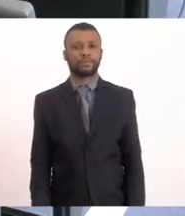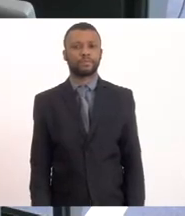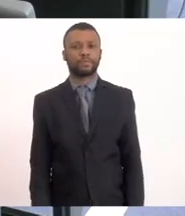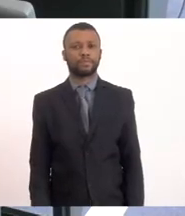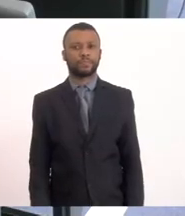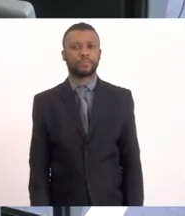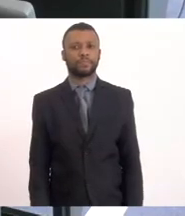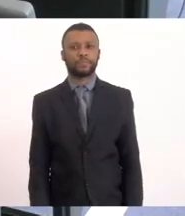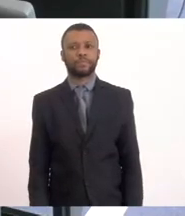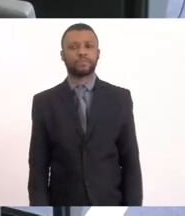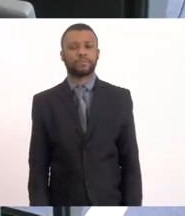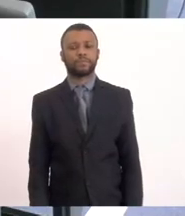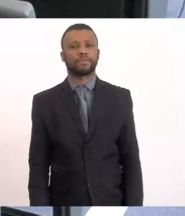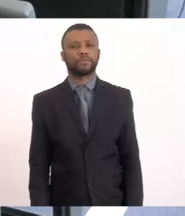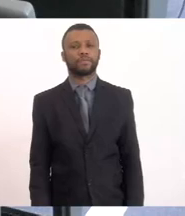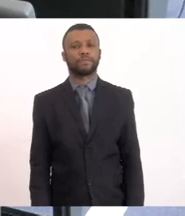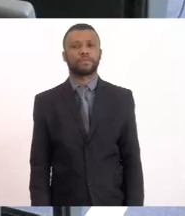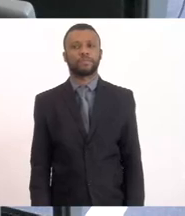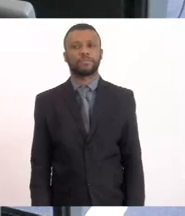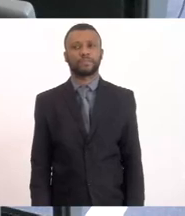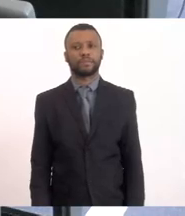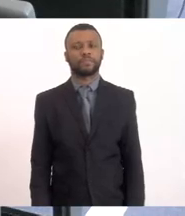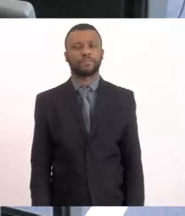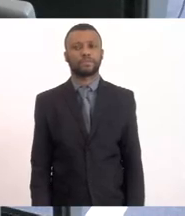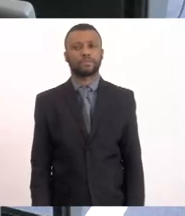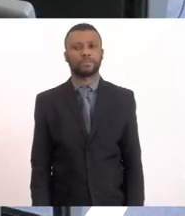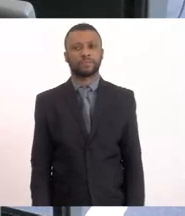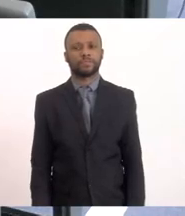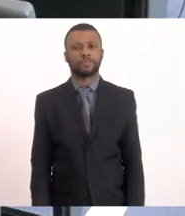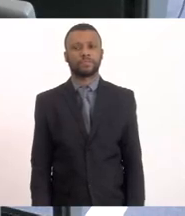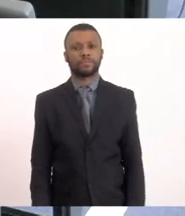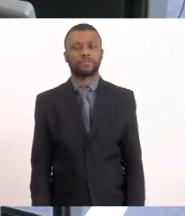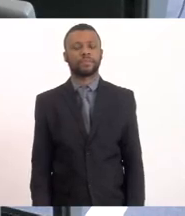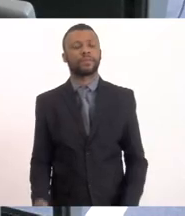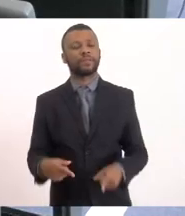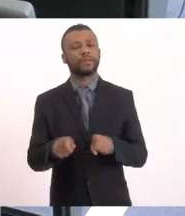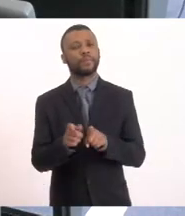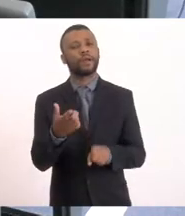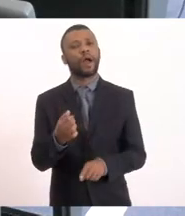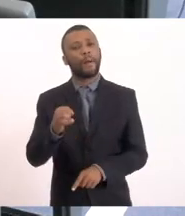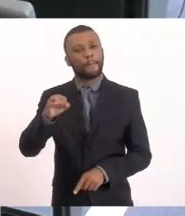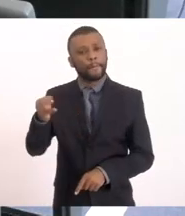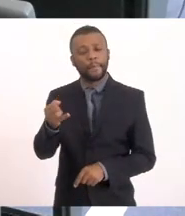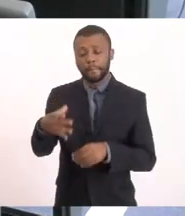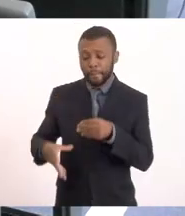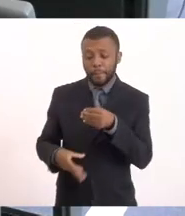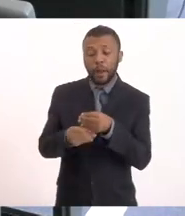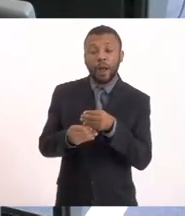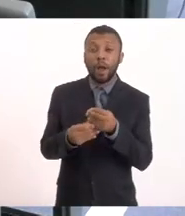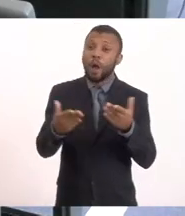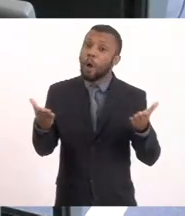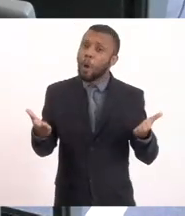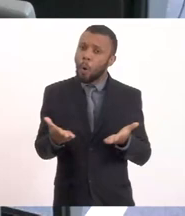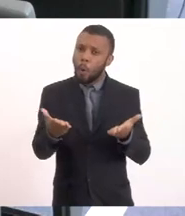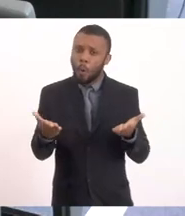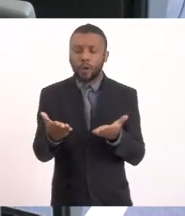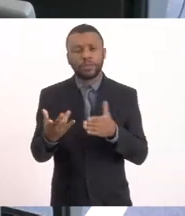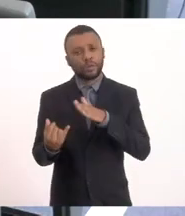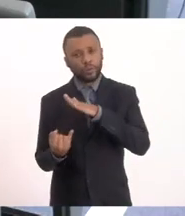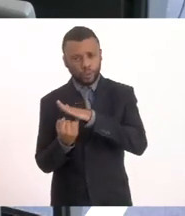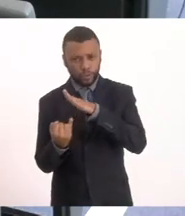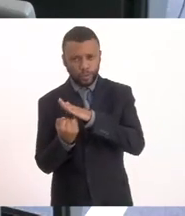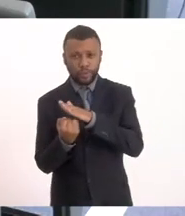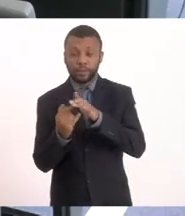Enquanto estamos esperando, deputado Vou só também acrescentar que o que hoje o INEA está fazendo lá